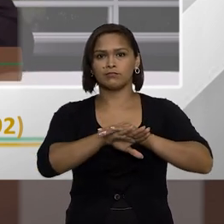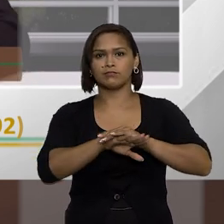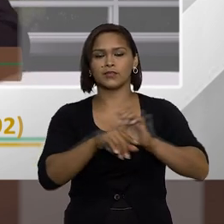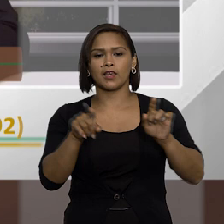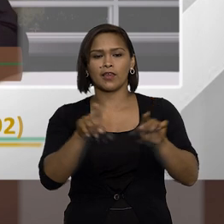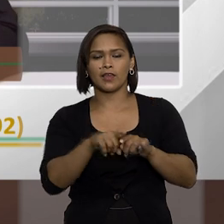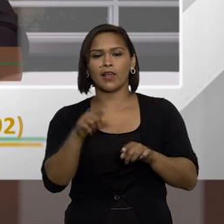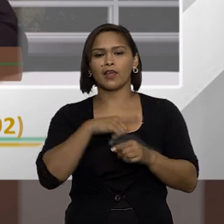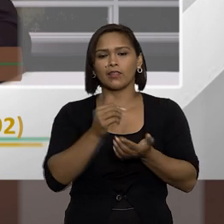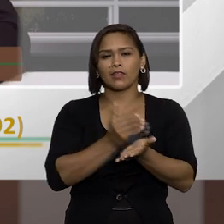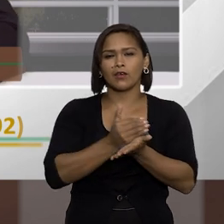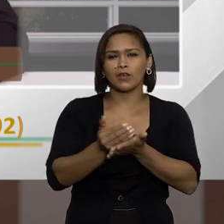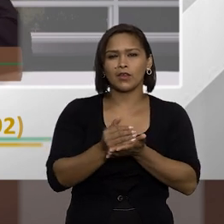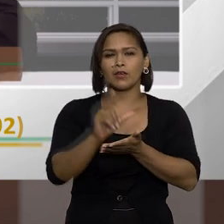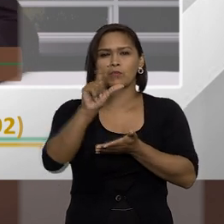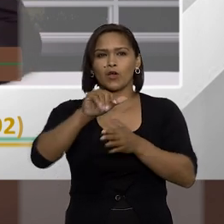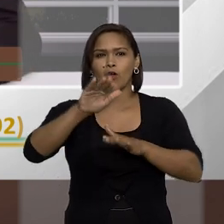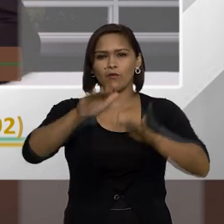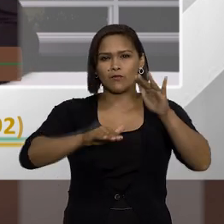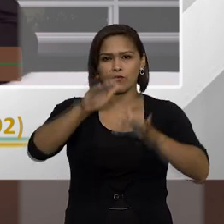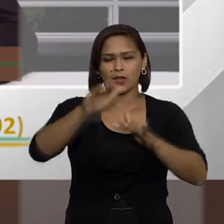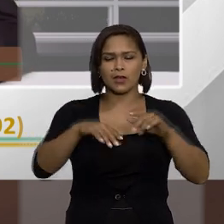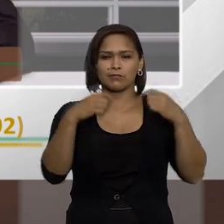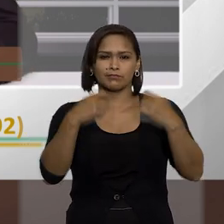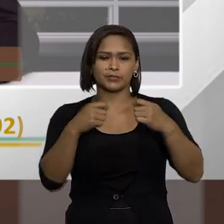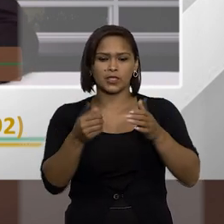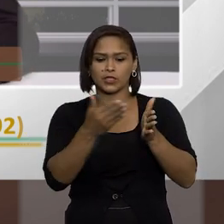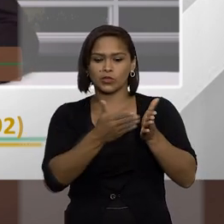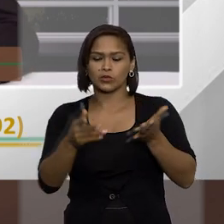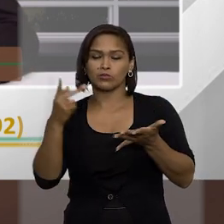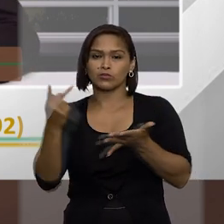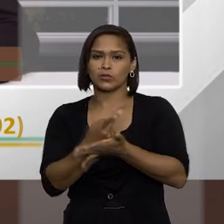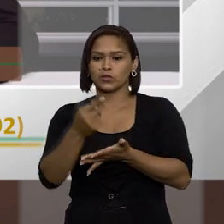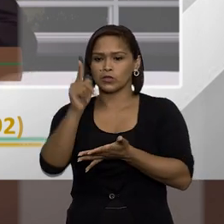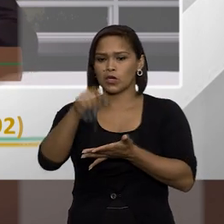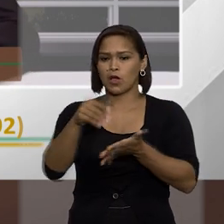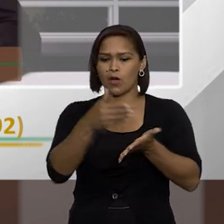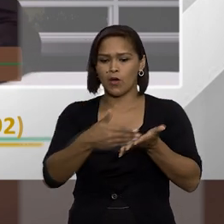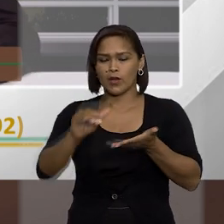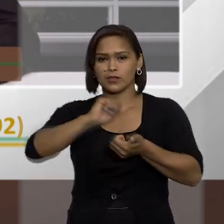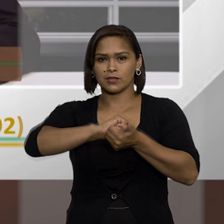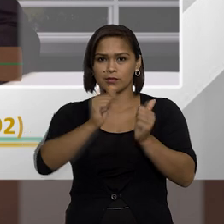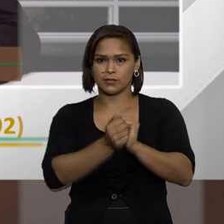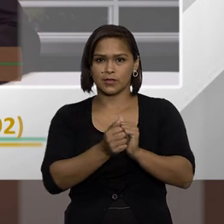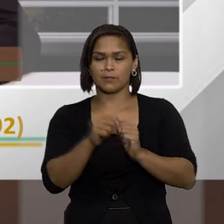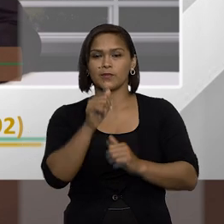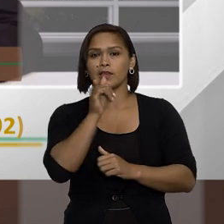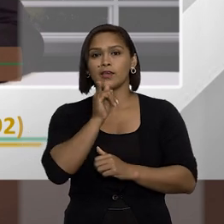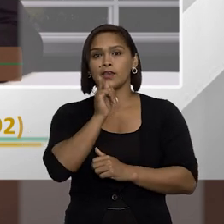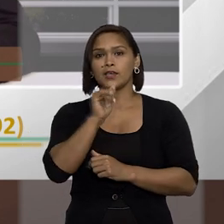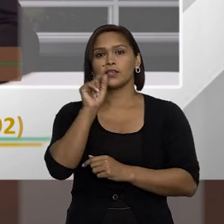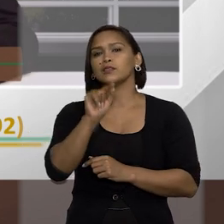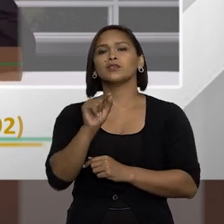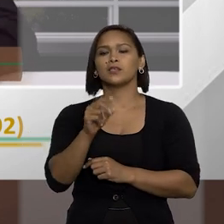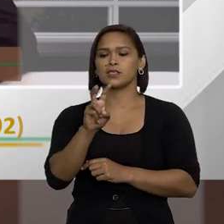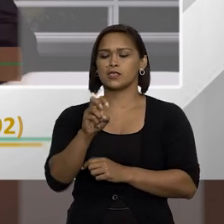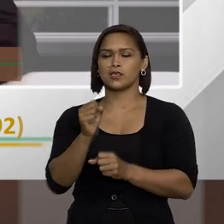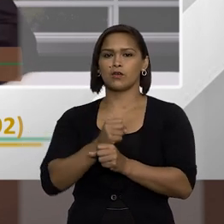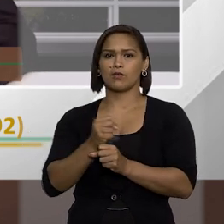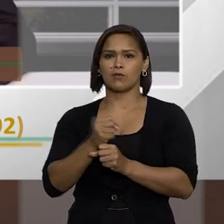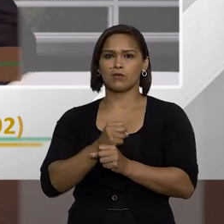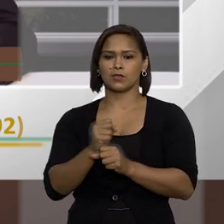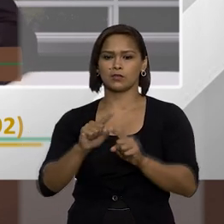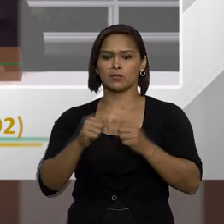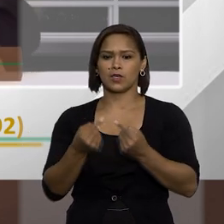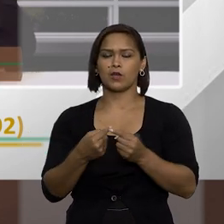e ela tem o início um pouco variável depende ali do caso de qual quase se enquadra por exemplo cinco